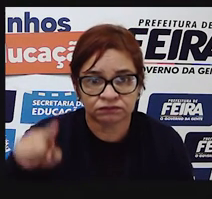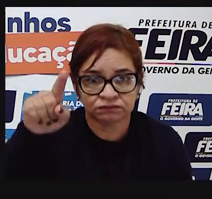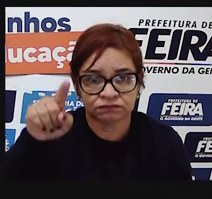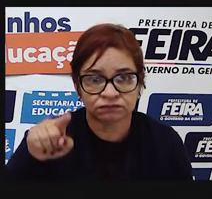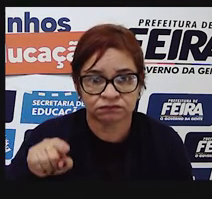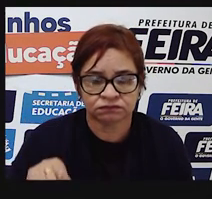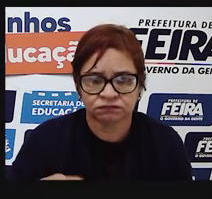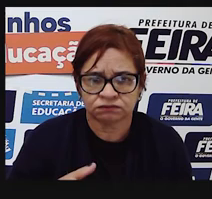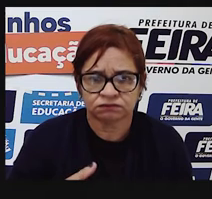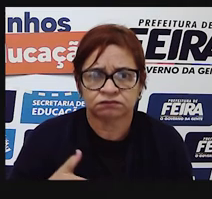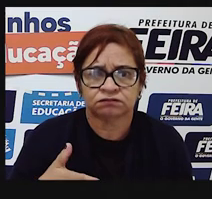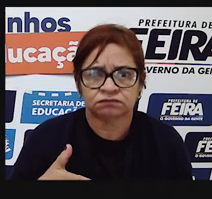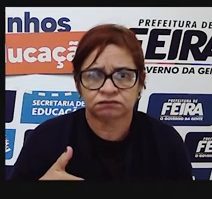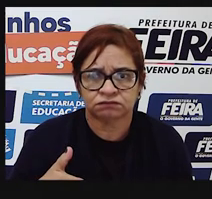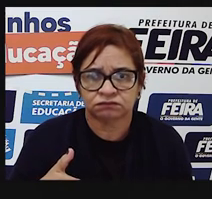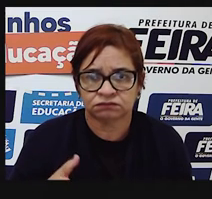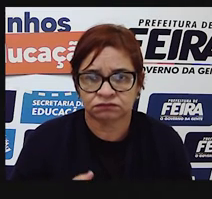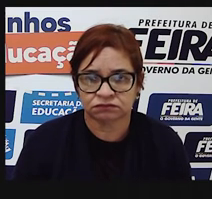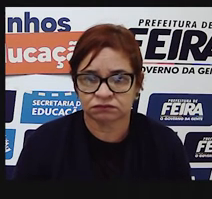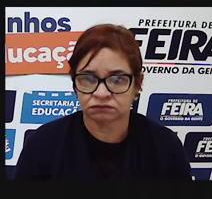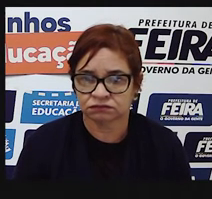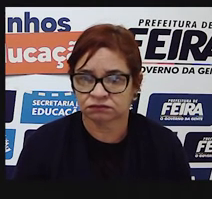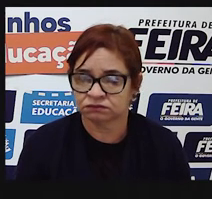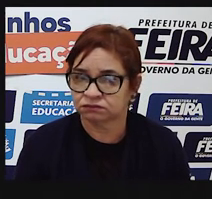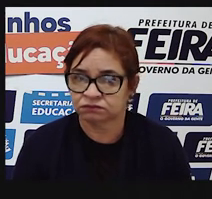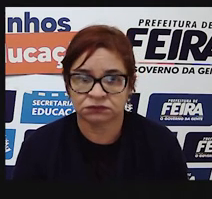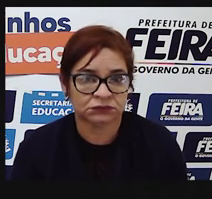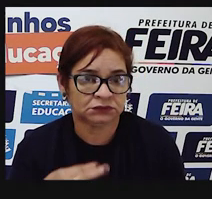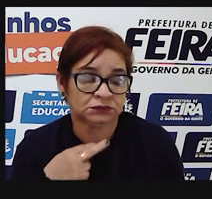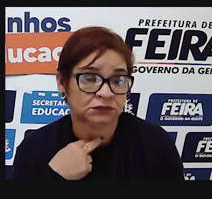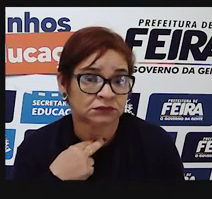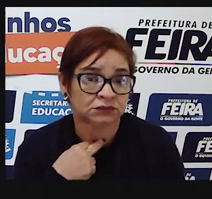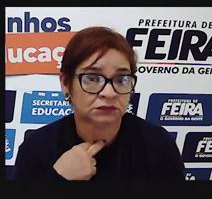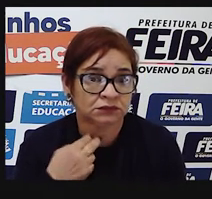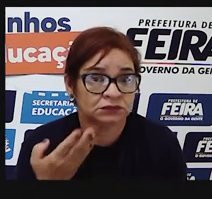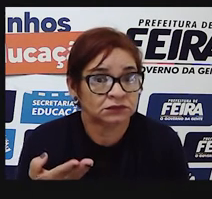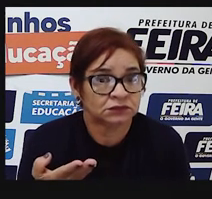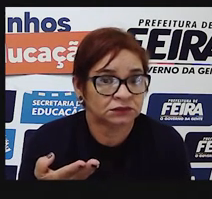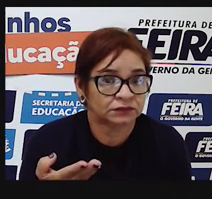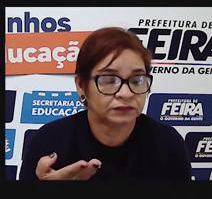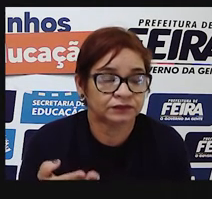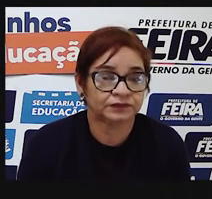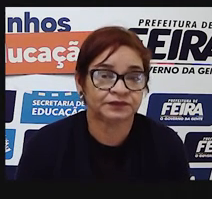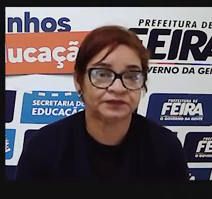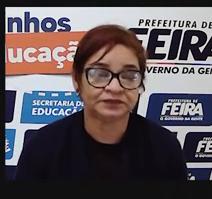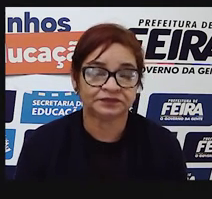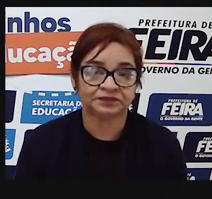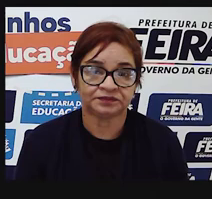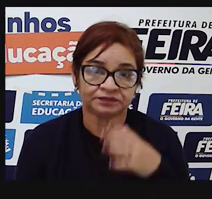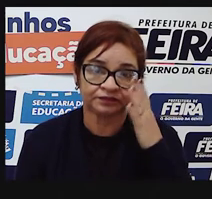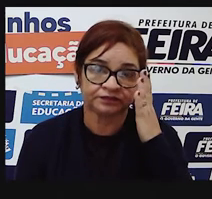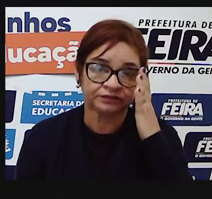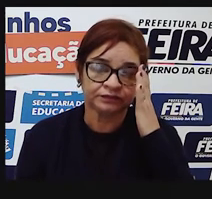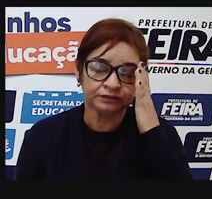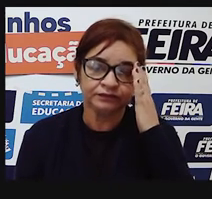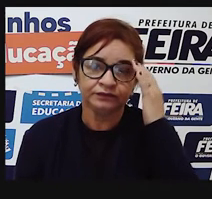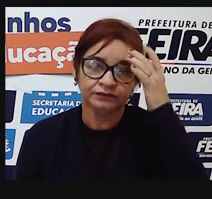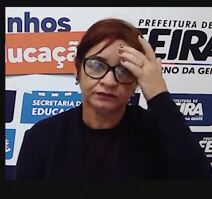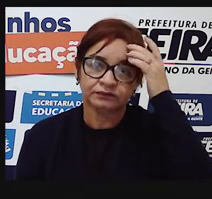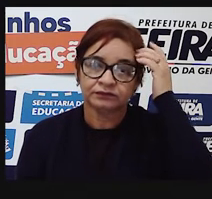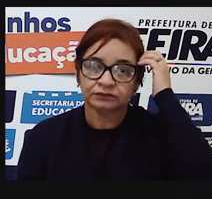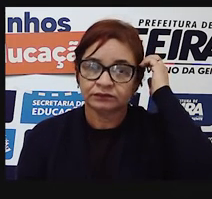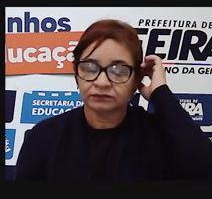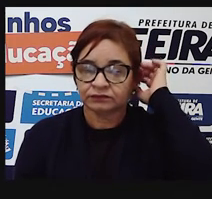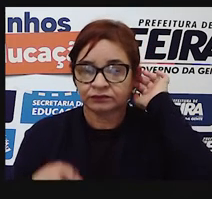se fosse uma exclamação de quem está, assim,